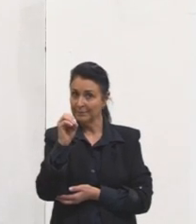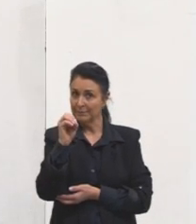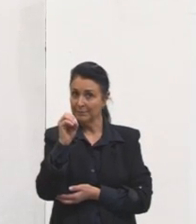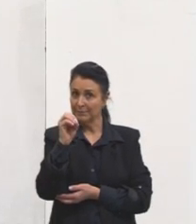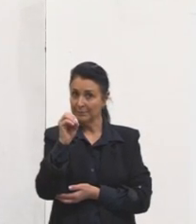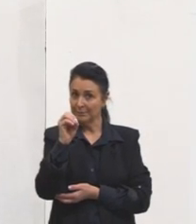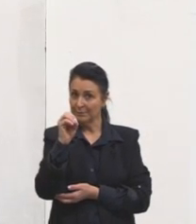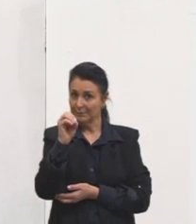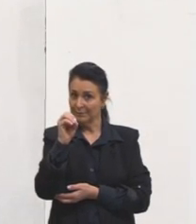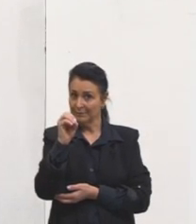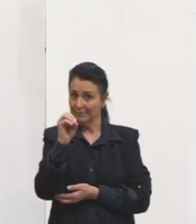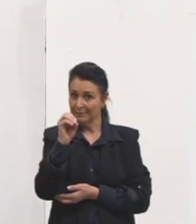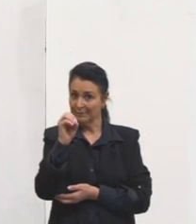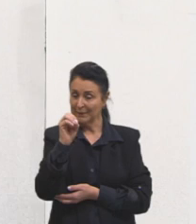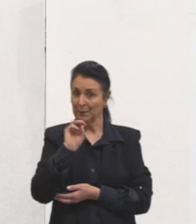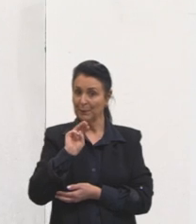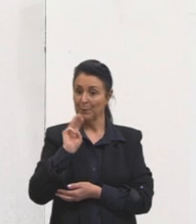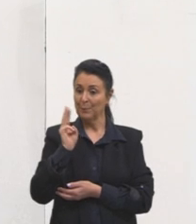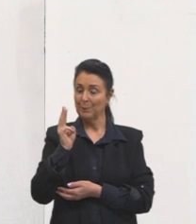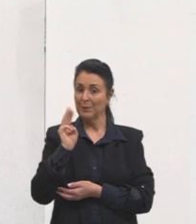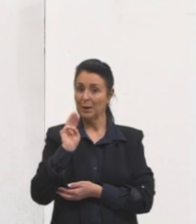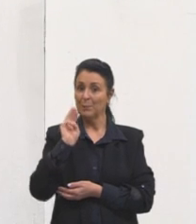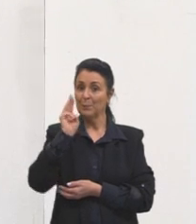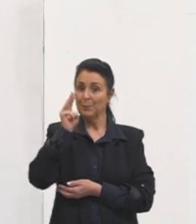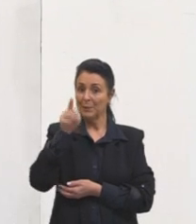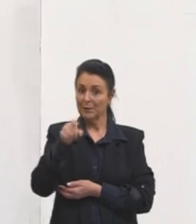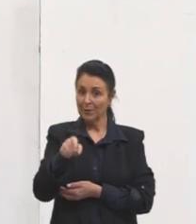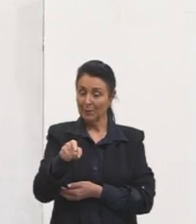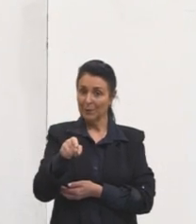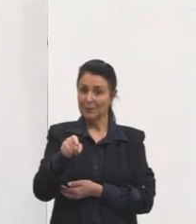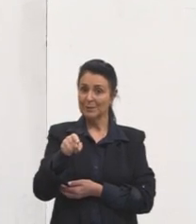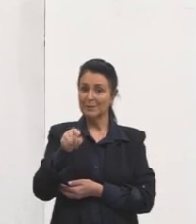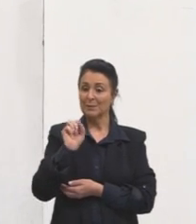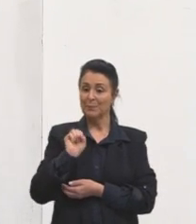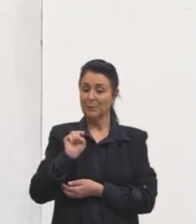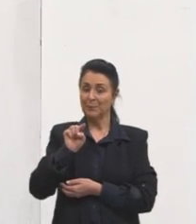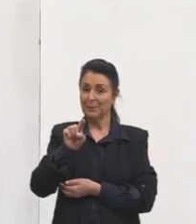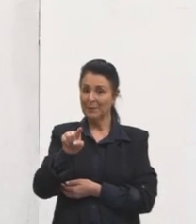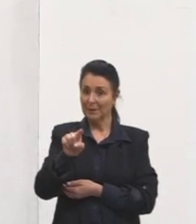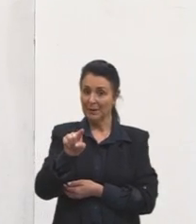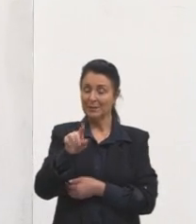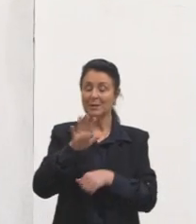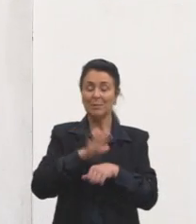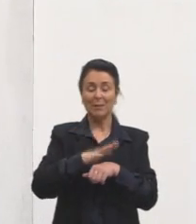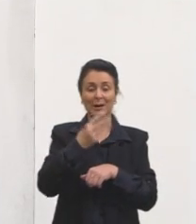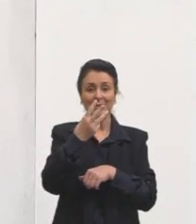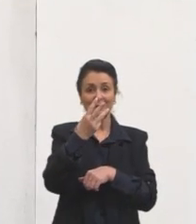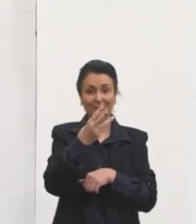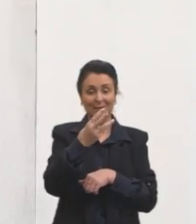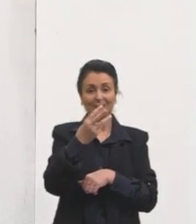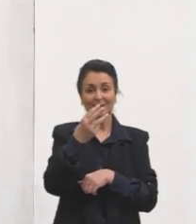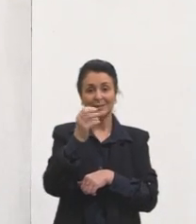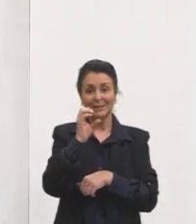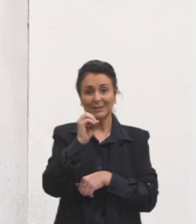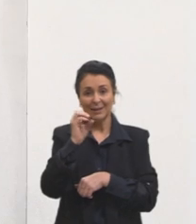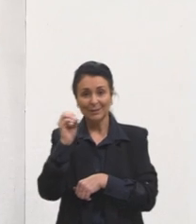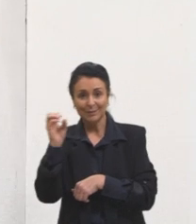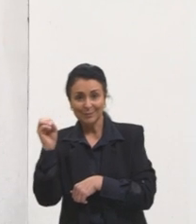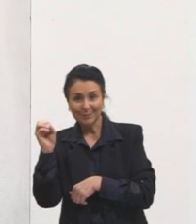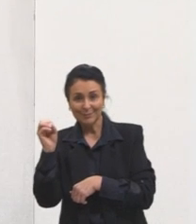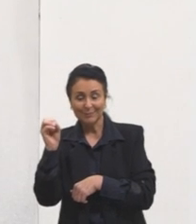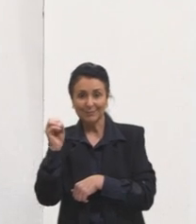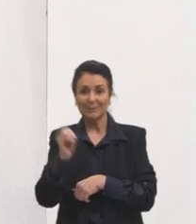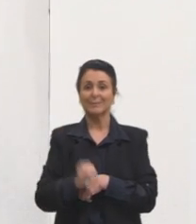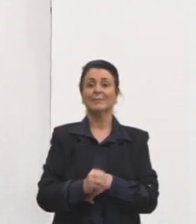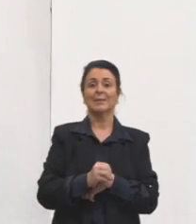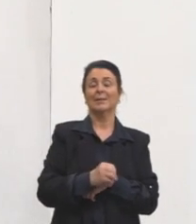casa dos milhares, né? E mais 3 zeros aqui. Centena, dezena e unidade.